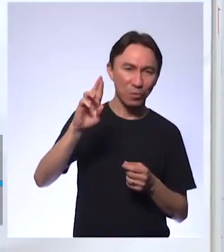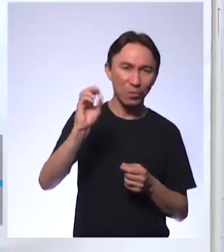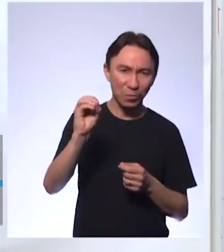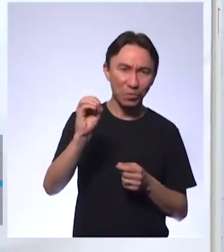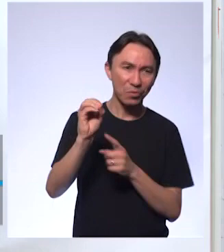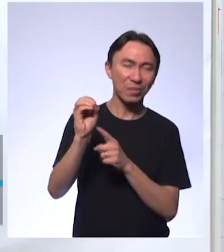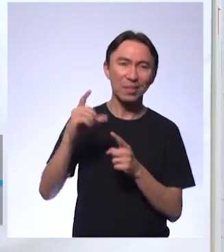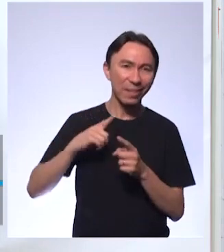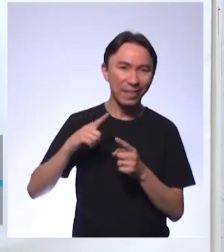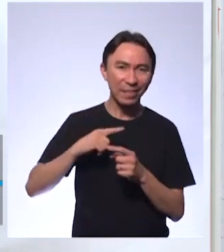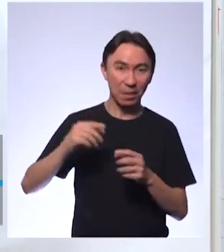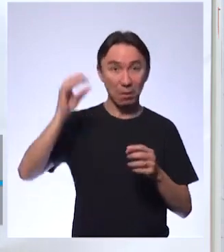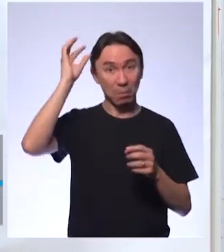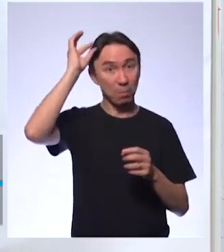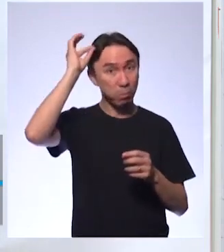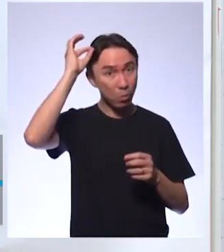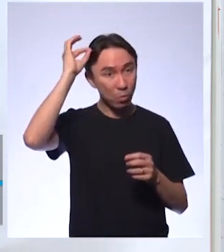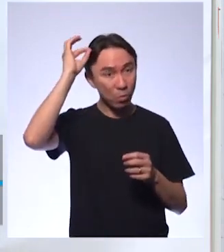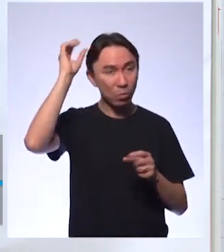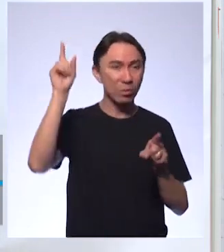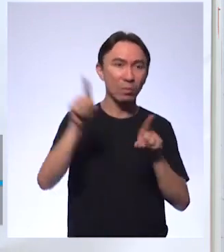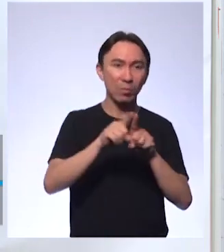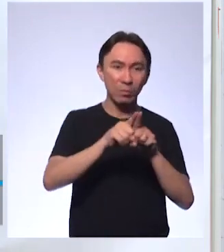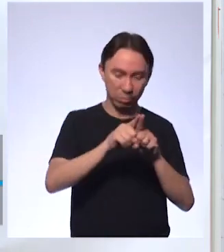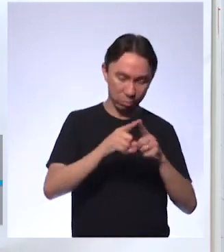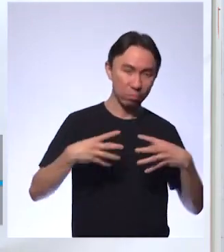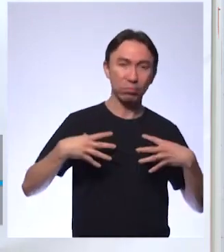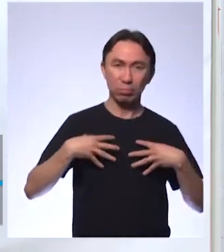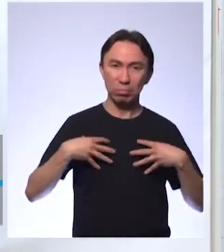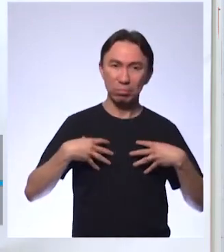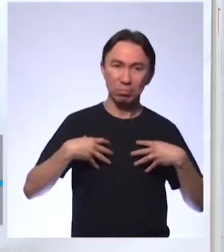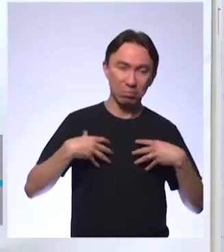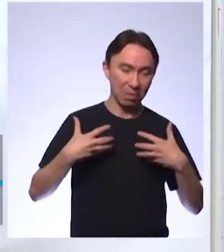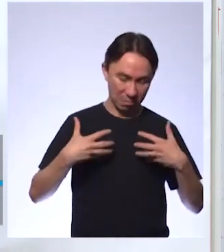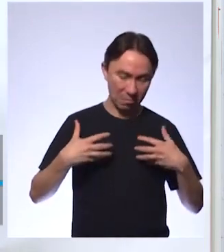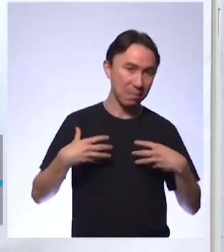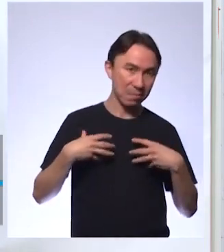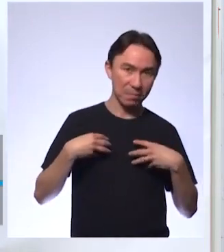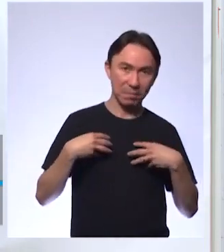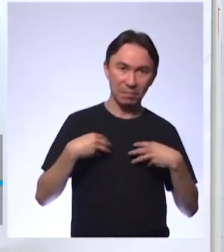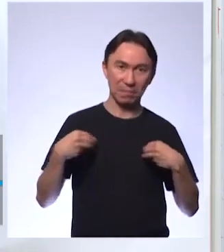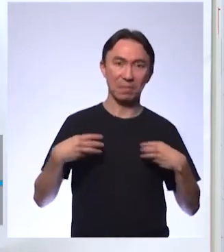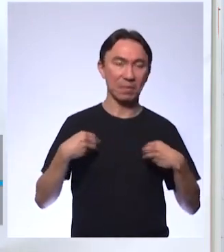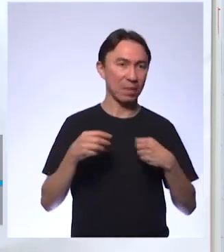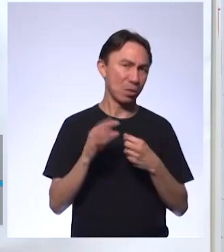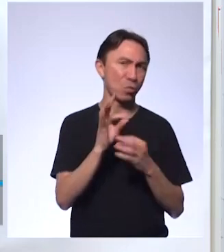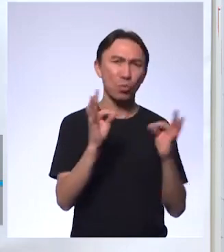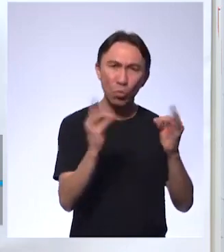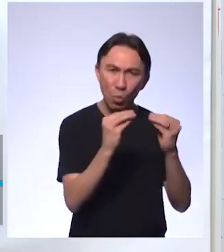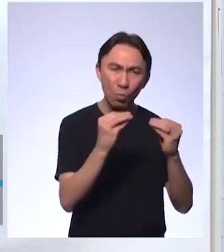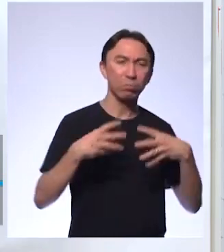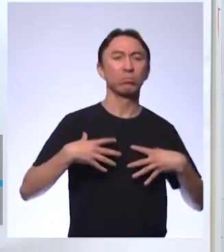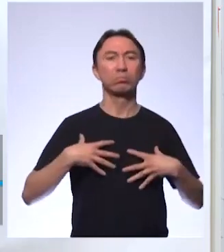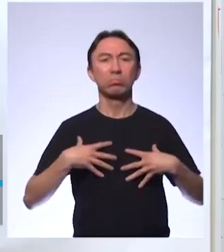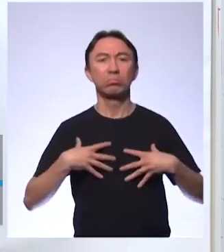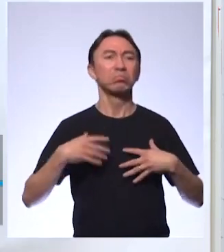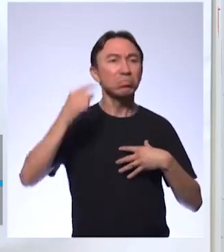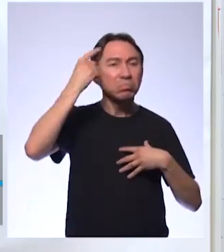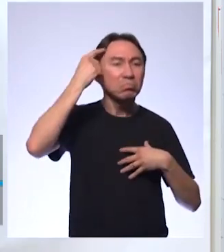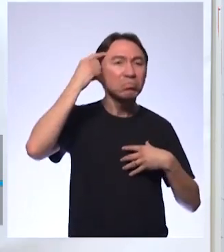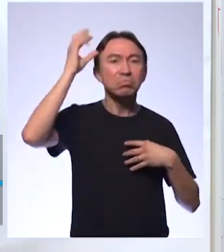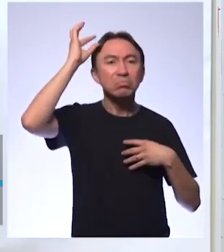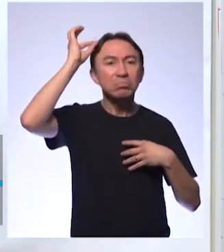aqui, e vai ter glândula mamária. Isso aqui não é seio, é glândula mamária. Então, todos os mamíferos têm glândula mamária e